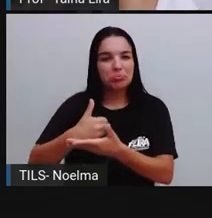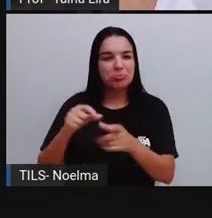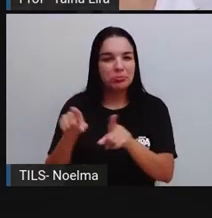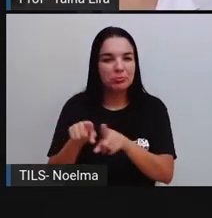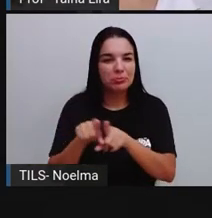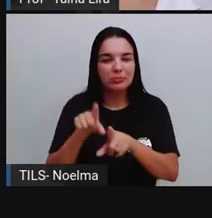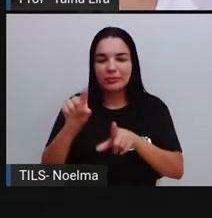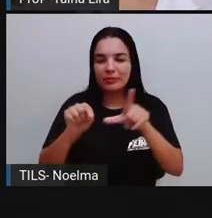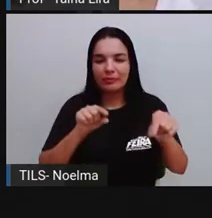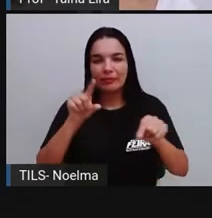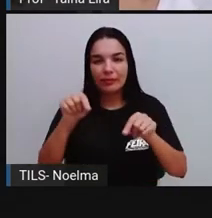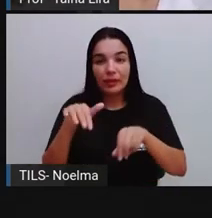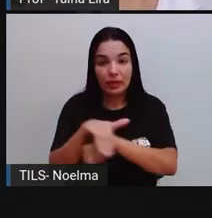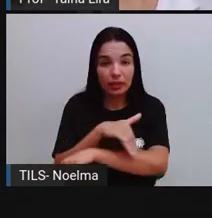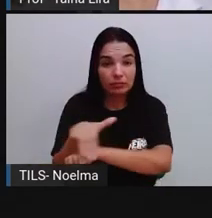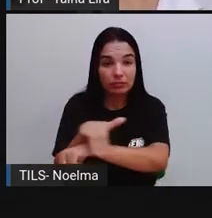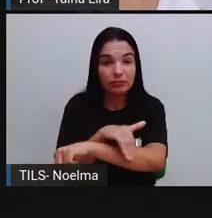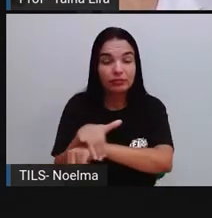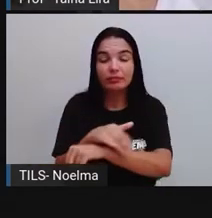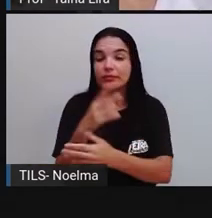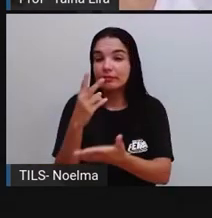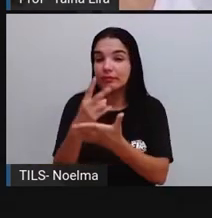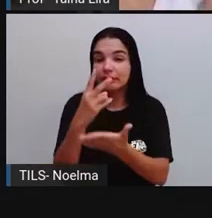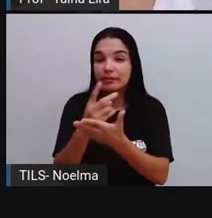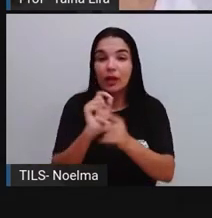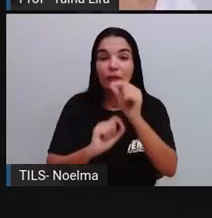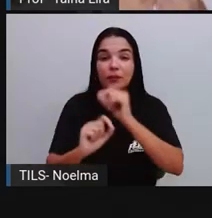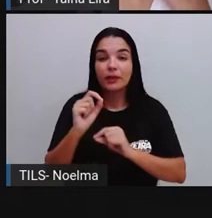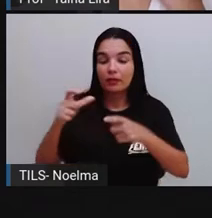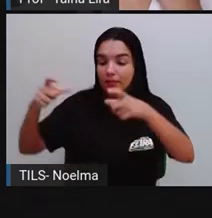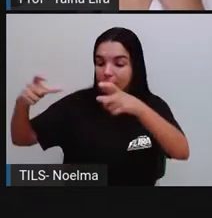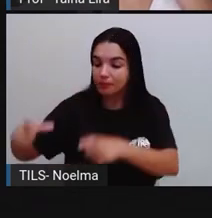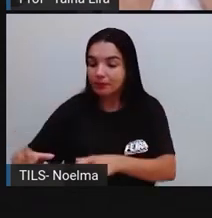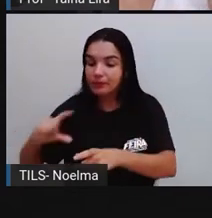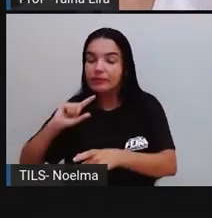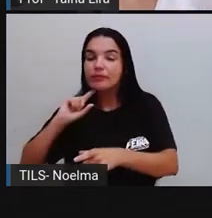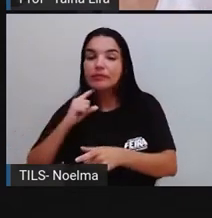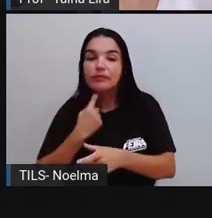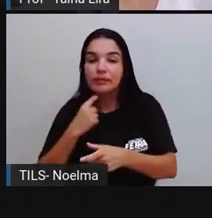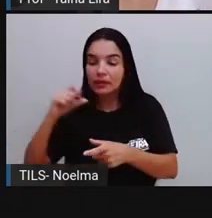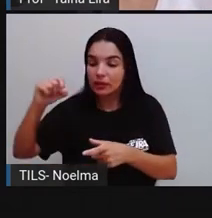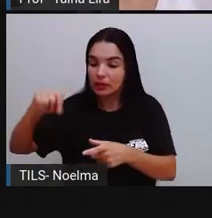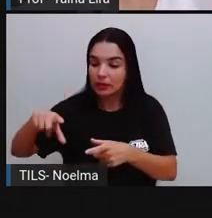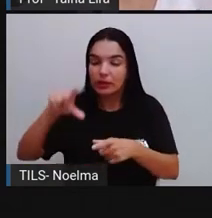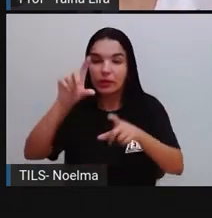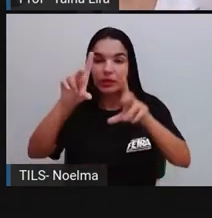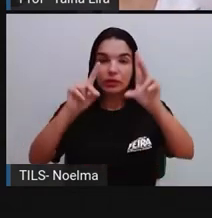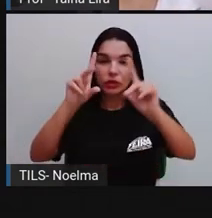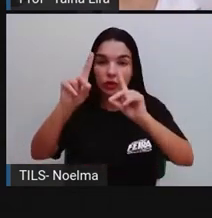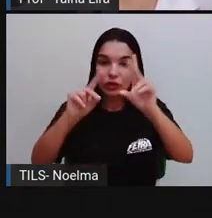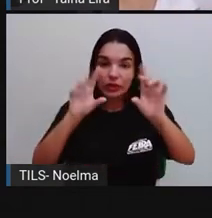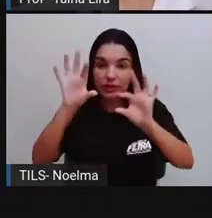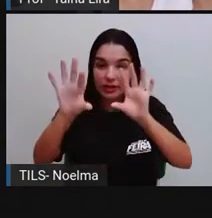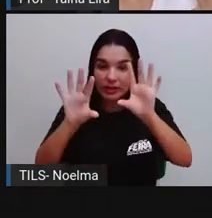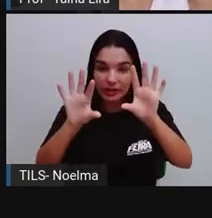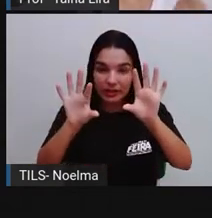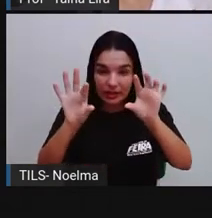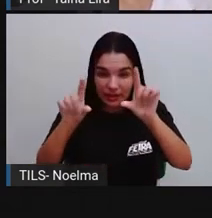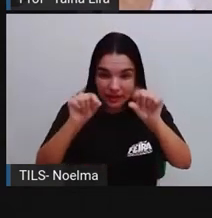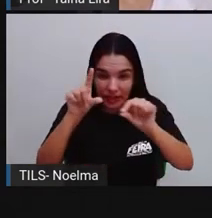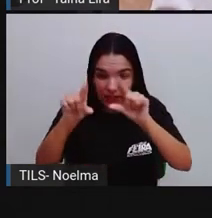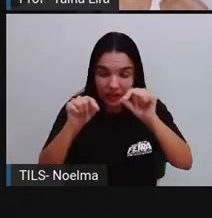a gente ver também nas ruas as lixeiras da coleta seletiva, tá? E,